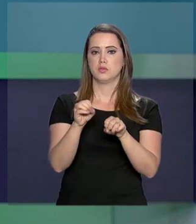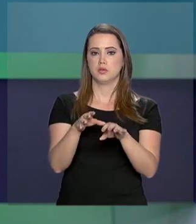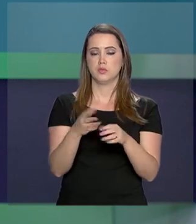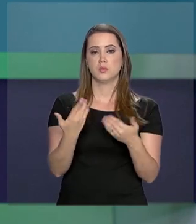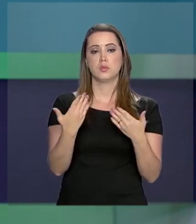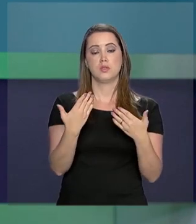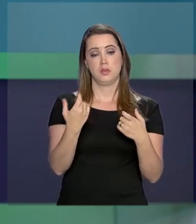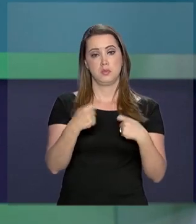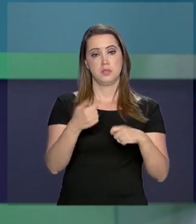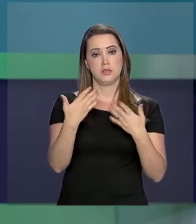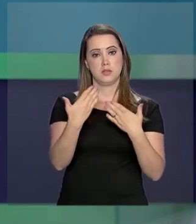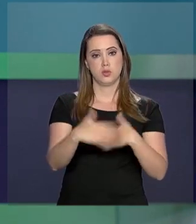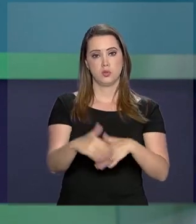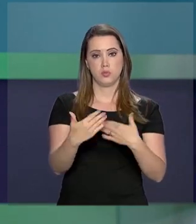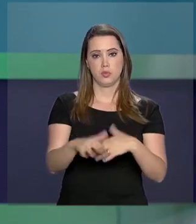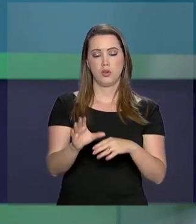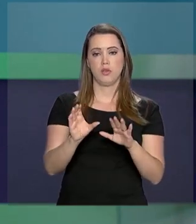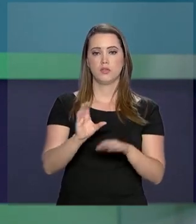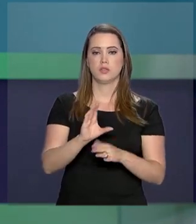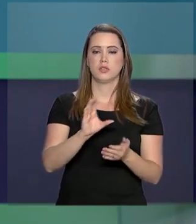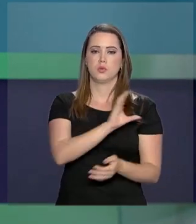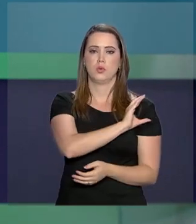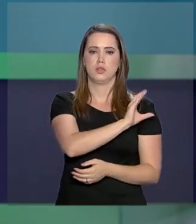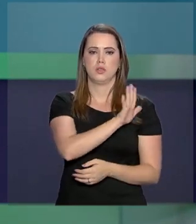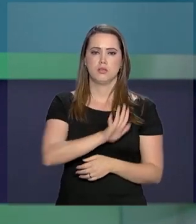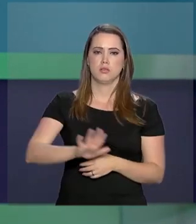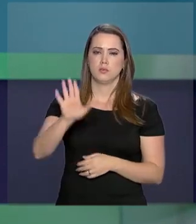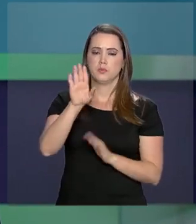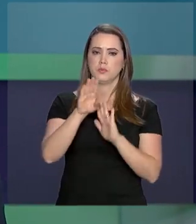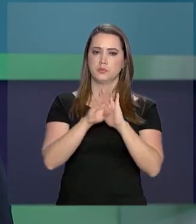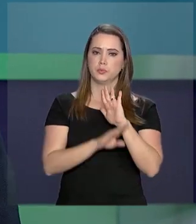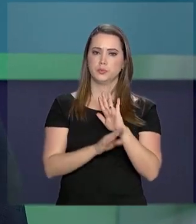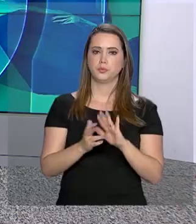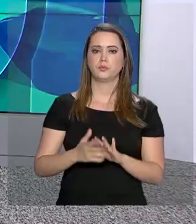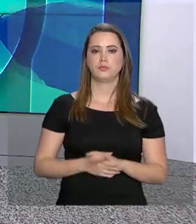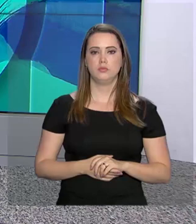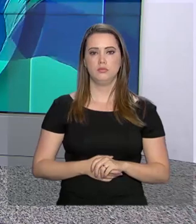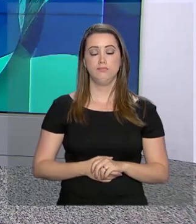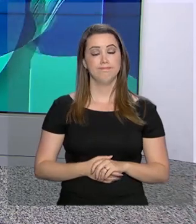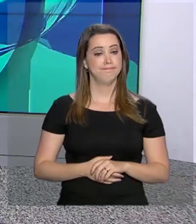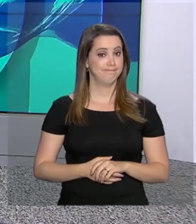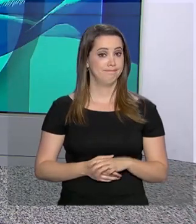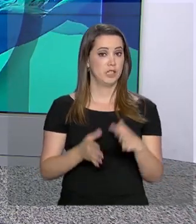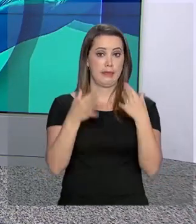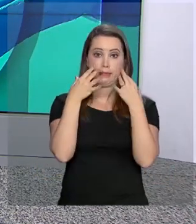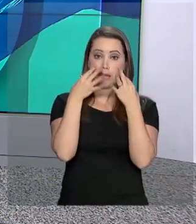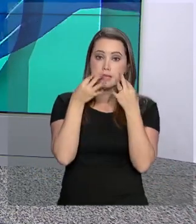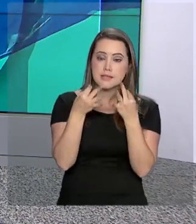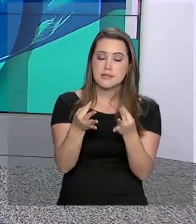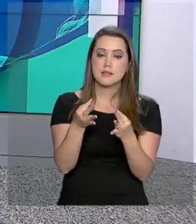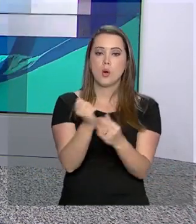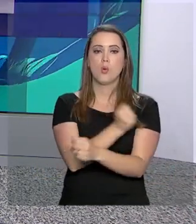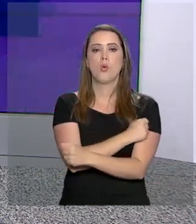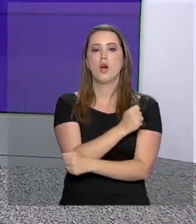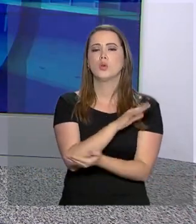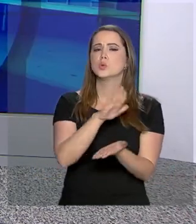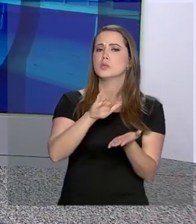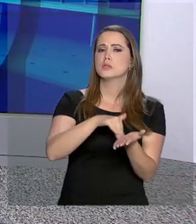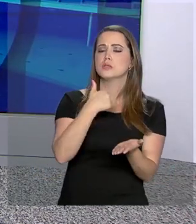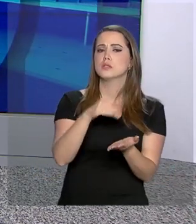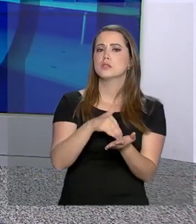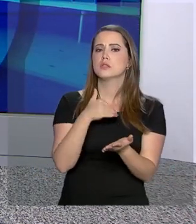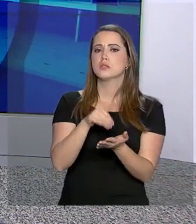e passar por avaliação da coordenação nacional do programa. E atenção estudantes matriculados em